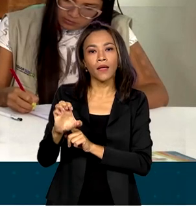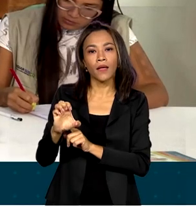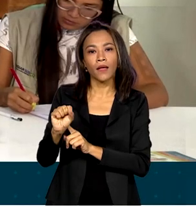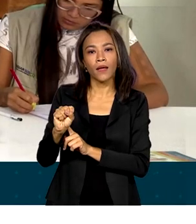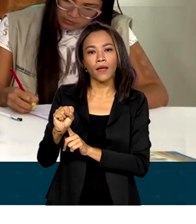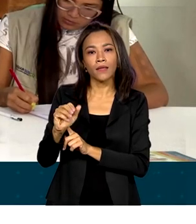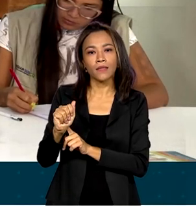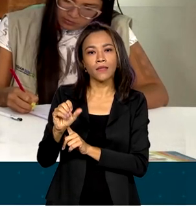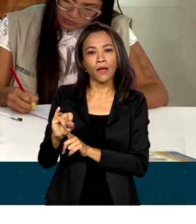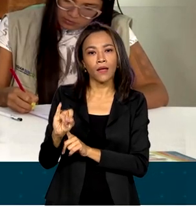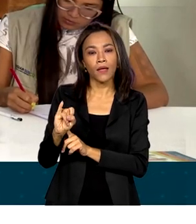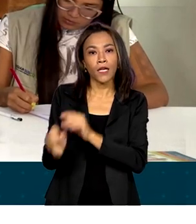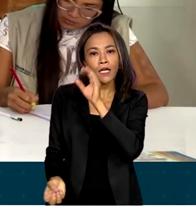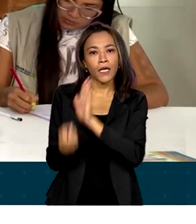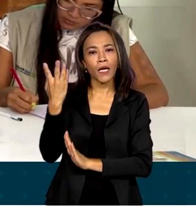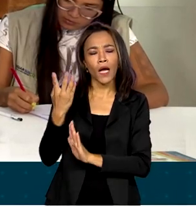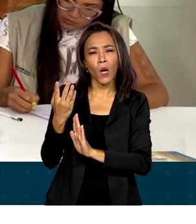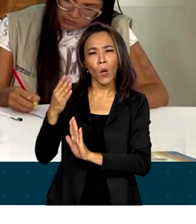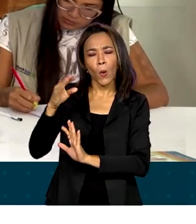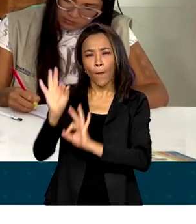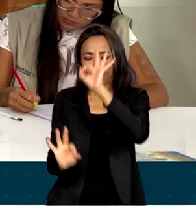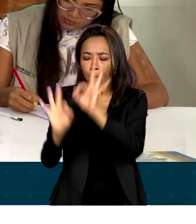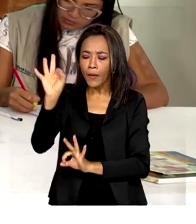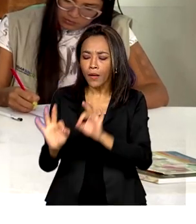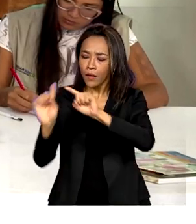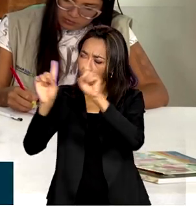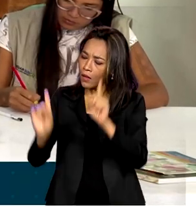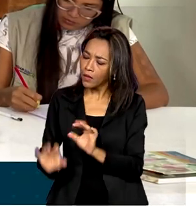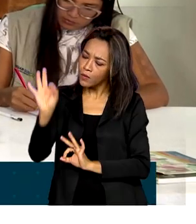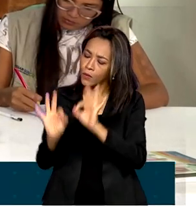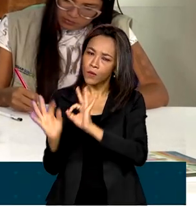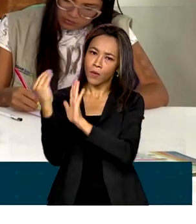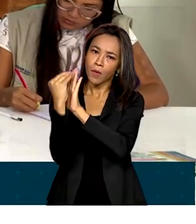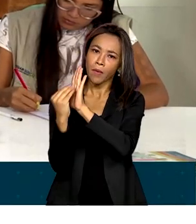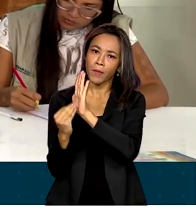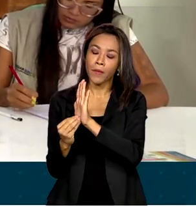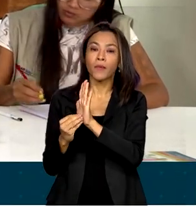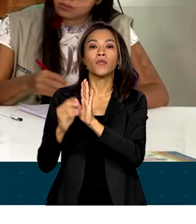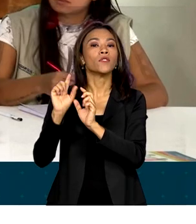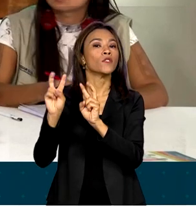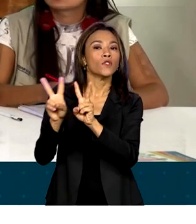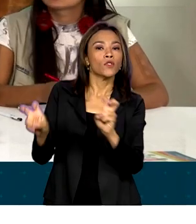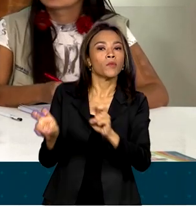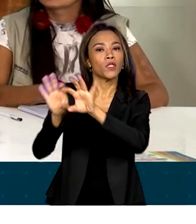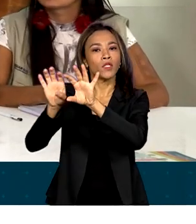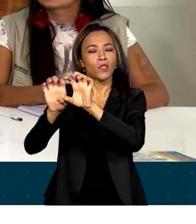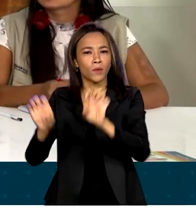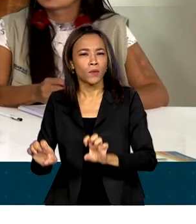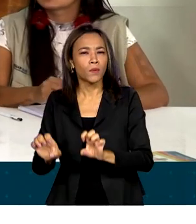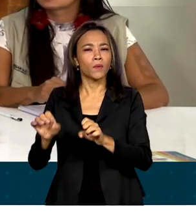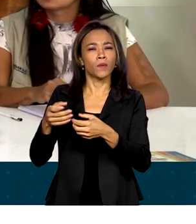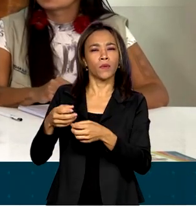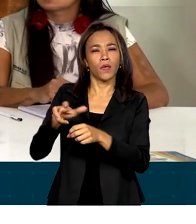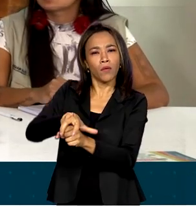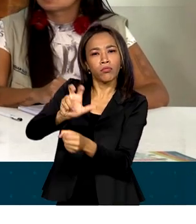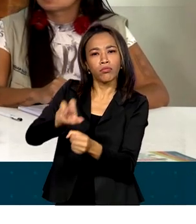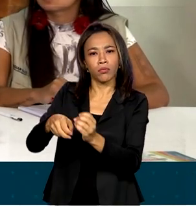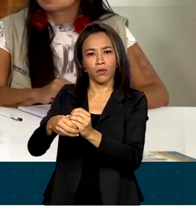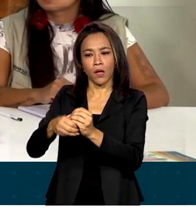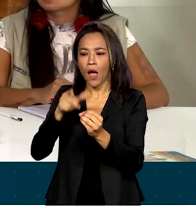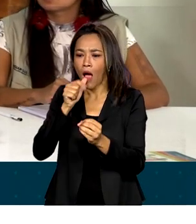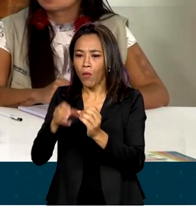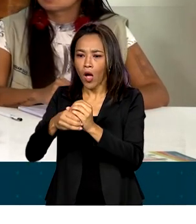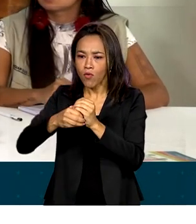de infraestrutura. Esse plano de infraestrutura vai resultar numa solução de água para as unidades de saúde,